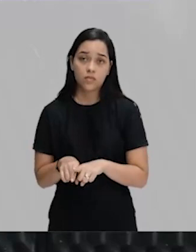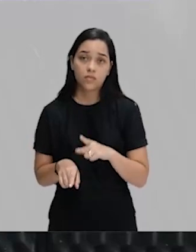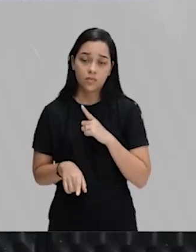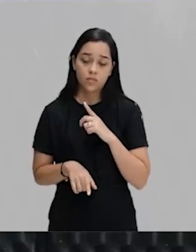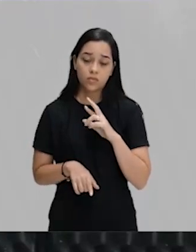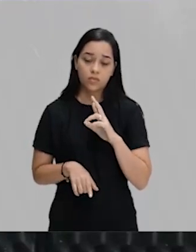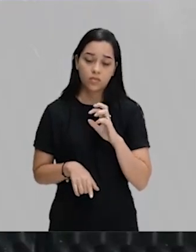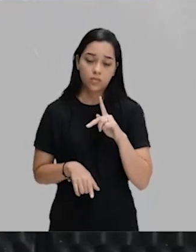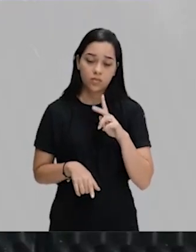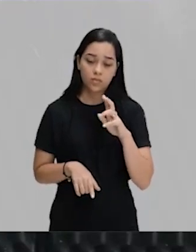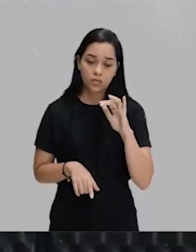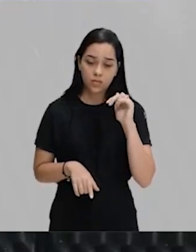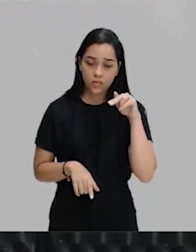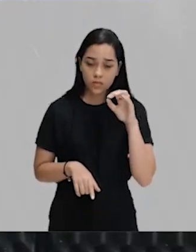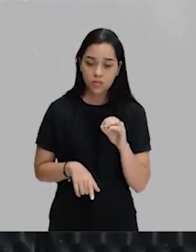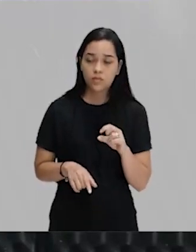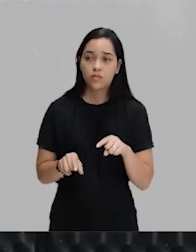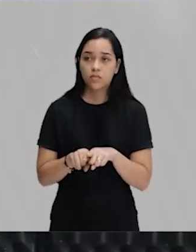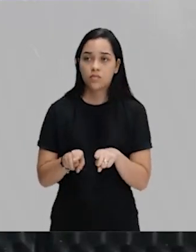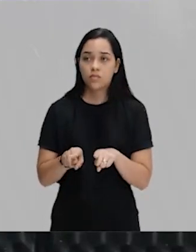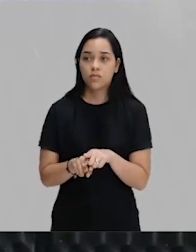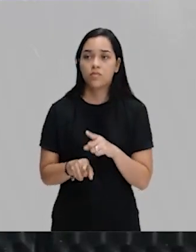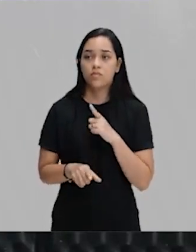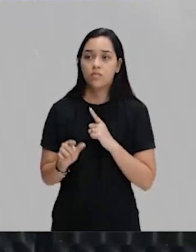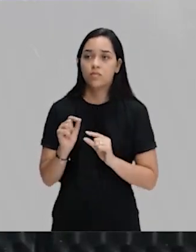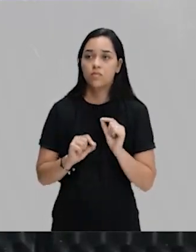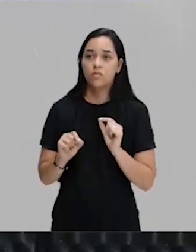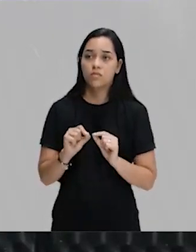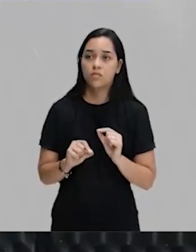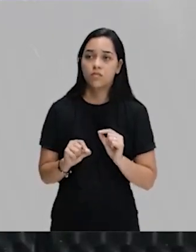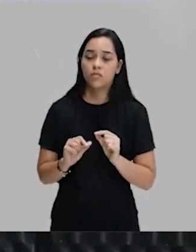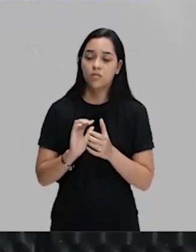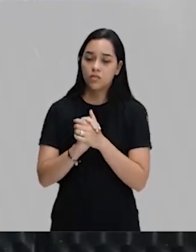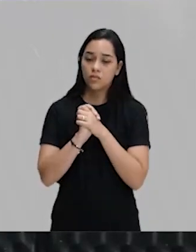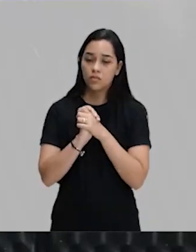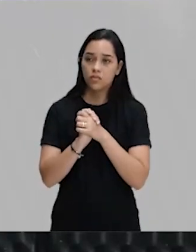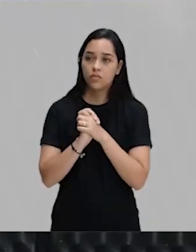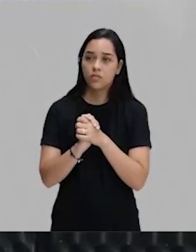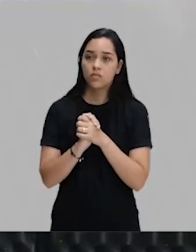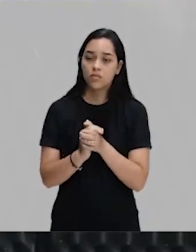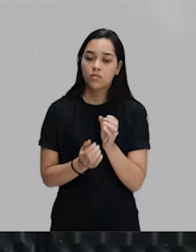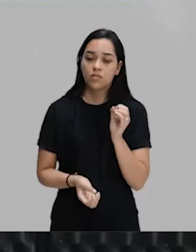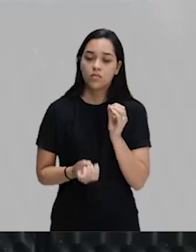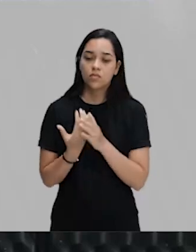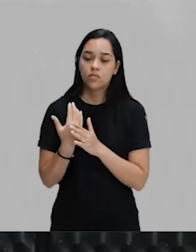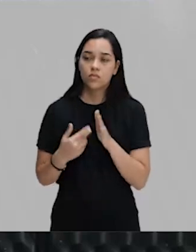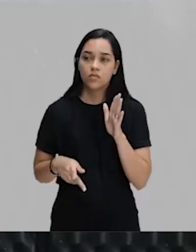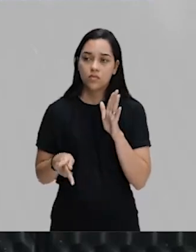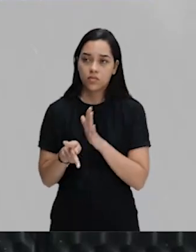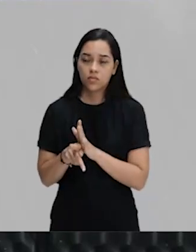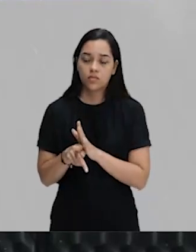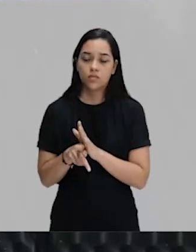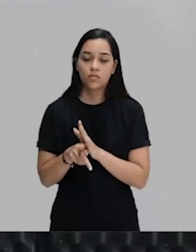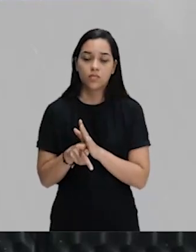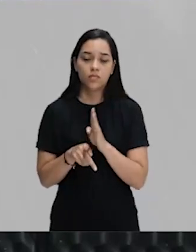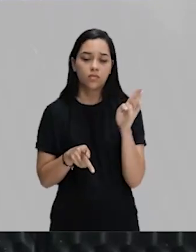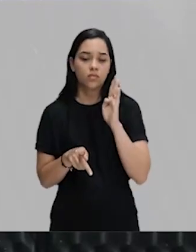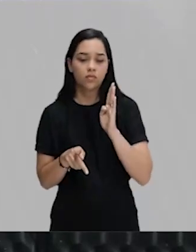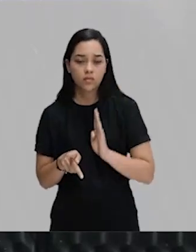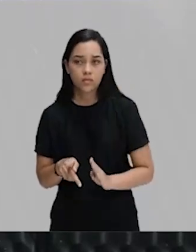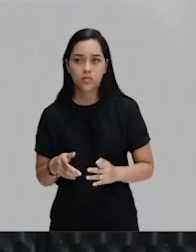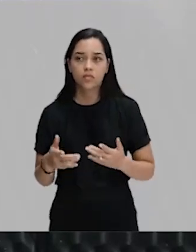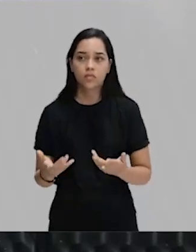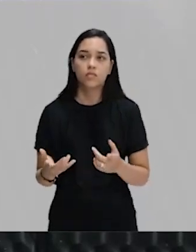republicana, vai organizar uma parada militar para saudar o nascimento da república brasileira. Então,